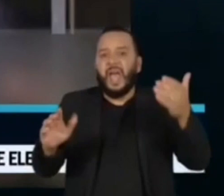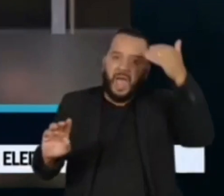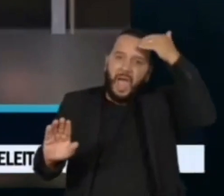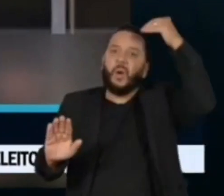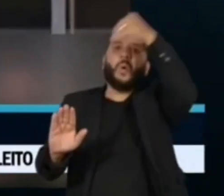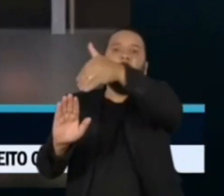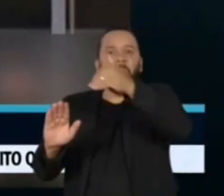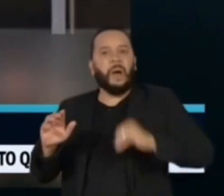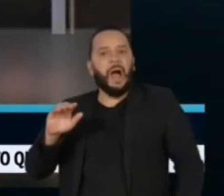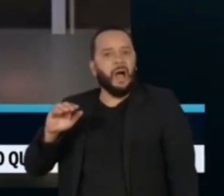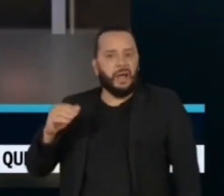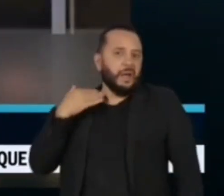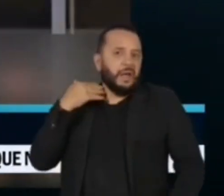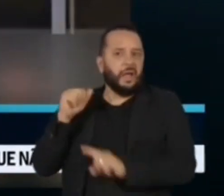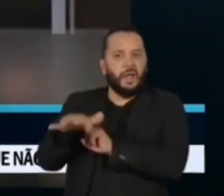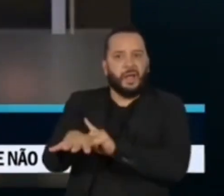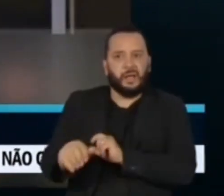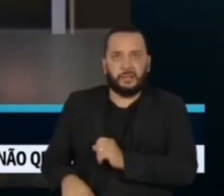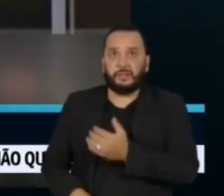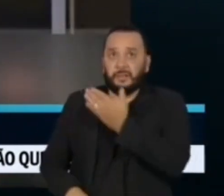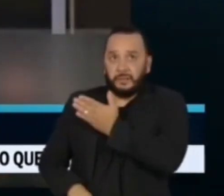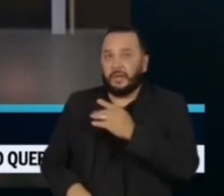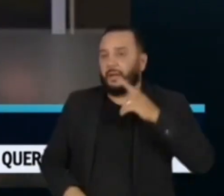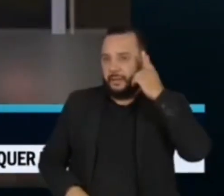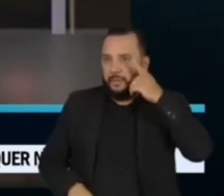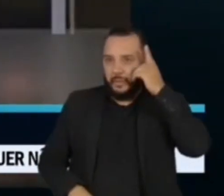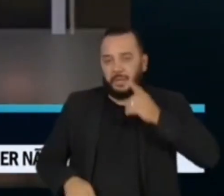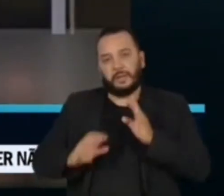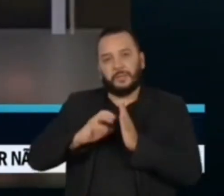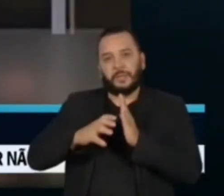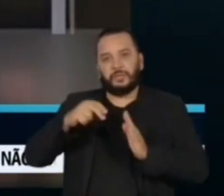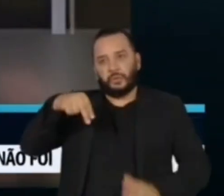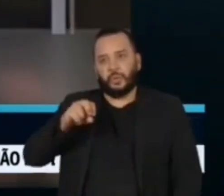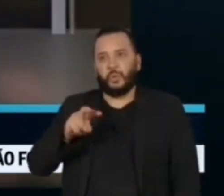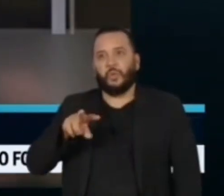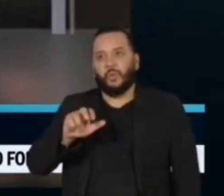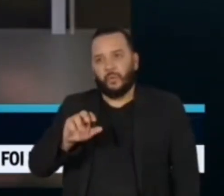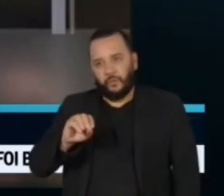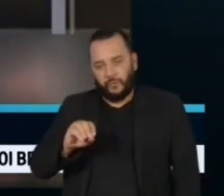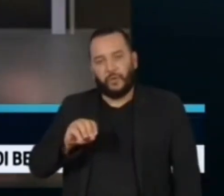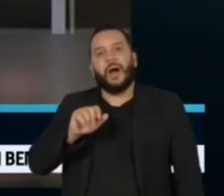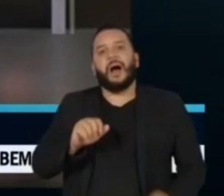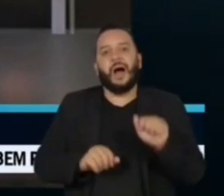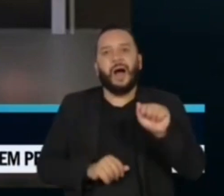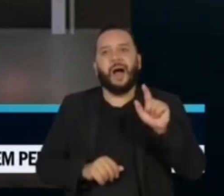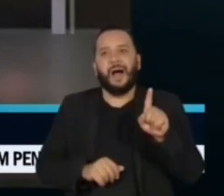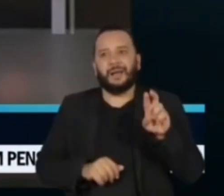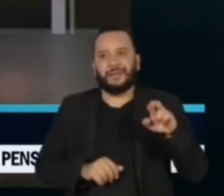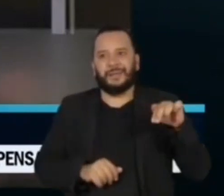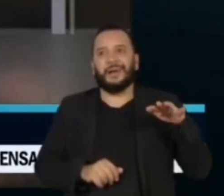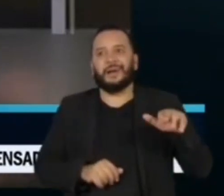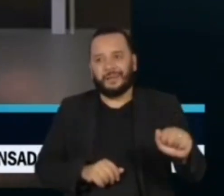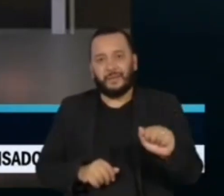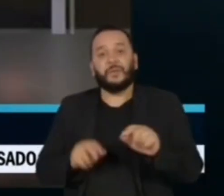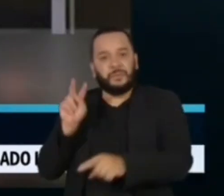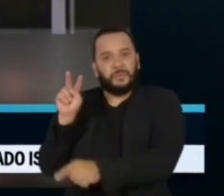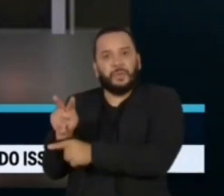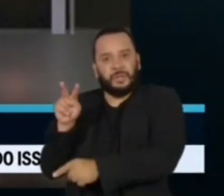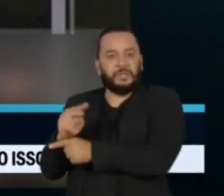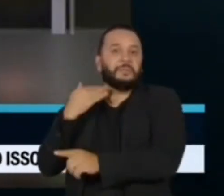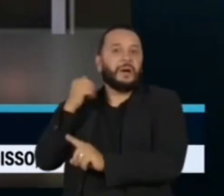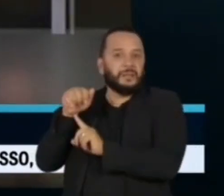Na Câmara, a deputada Adriana Ventura do Novo disse que é preciso blindar o órgão contra o Planalto.